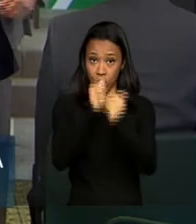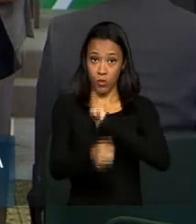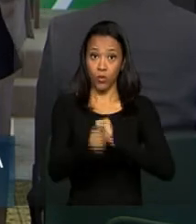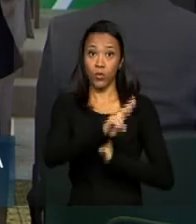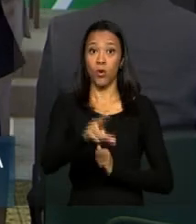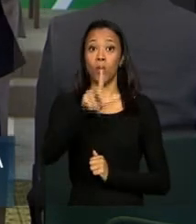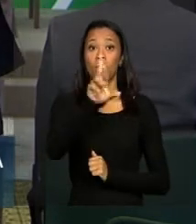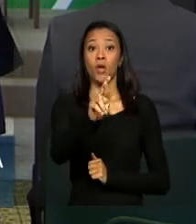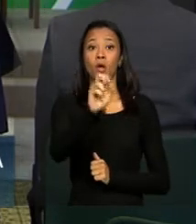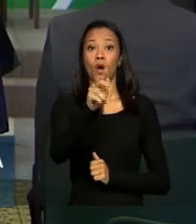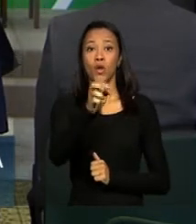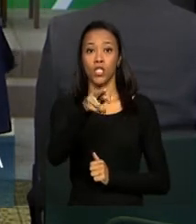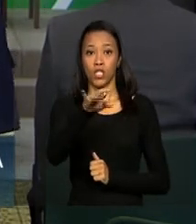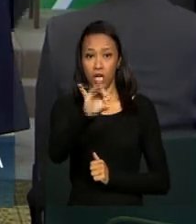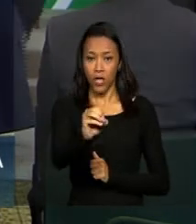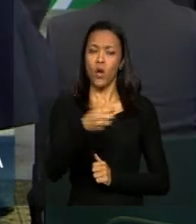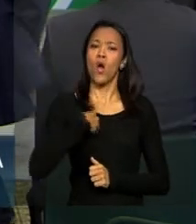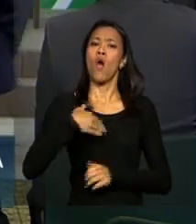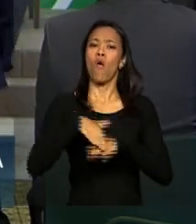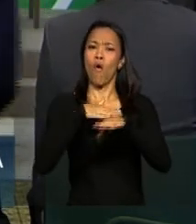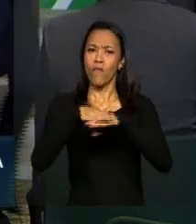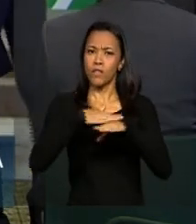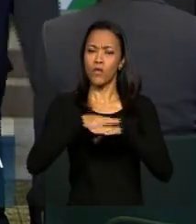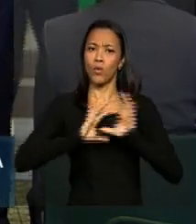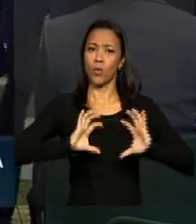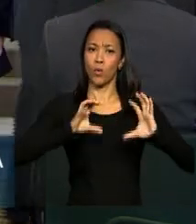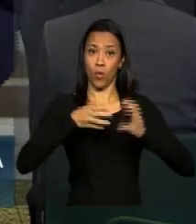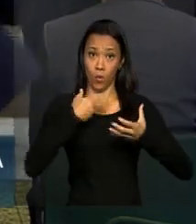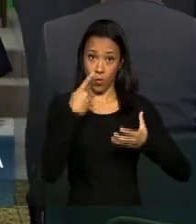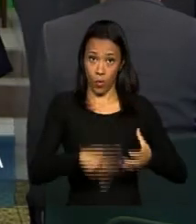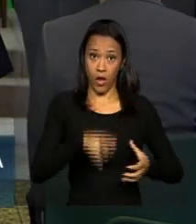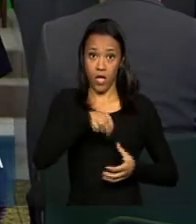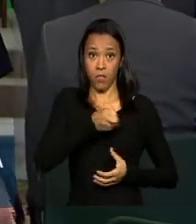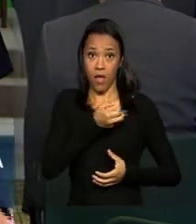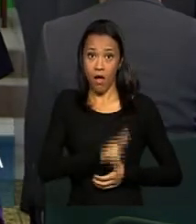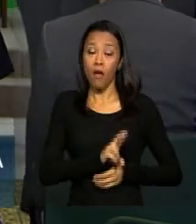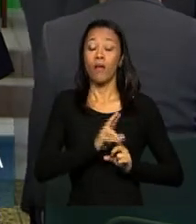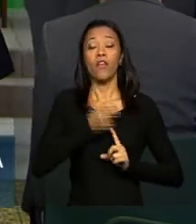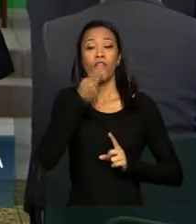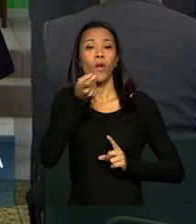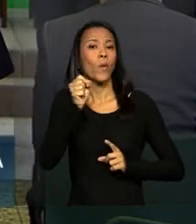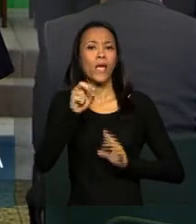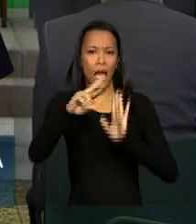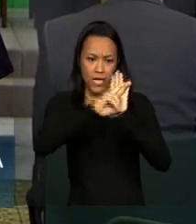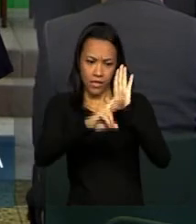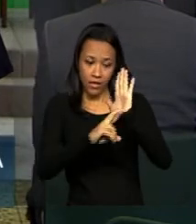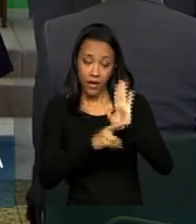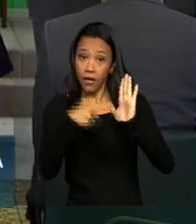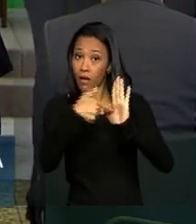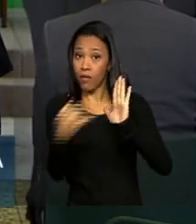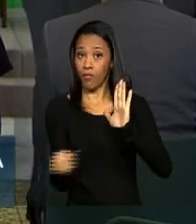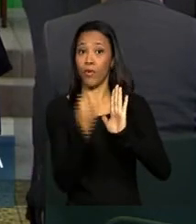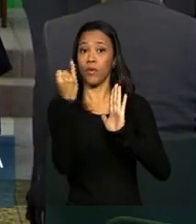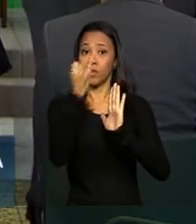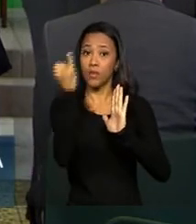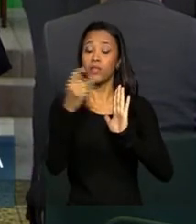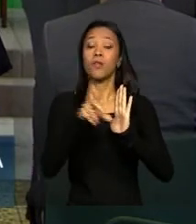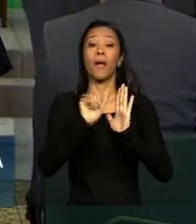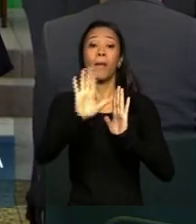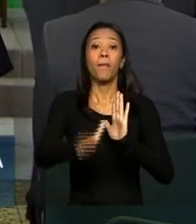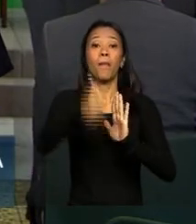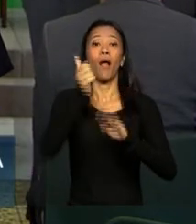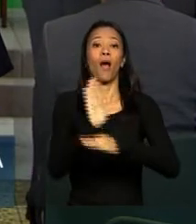Rogério Ramã, conversou com a equipe da TVNBR e destacou que essas medidas são importantes para a regularização dos